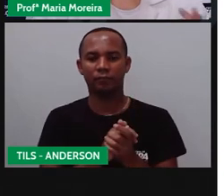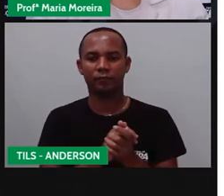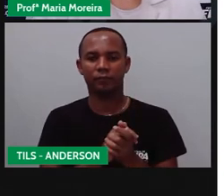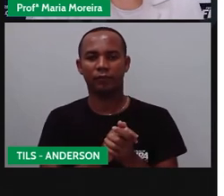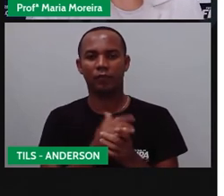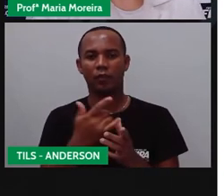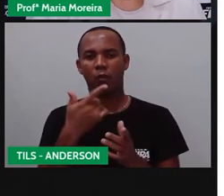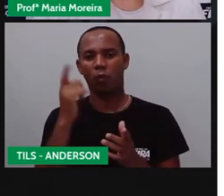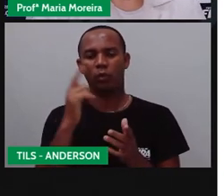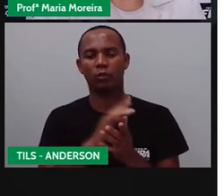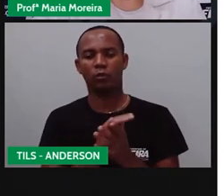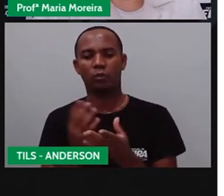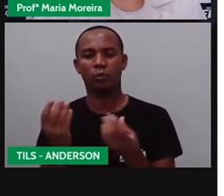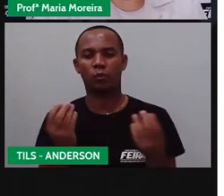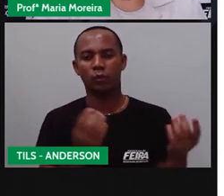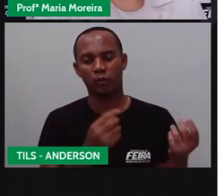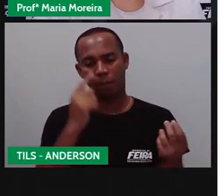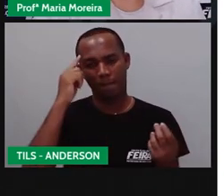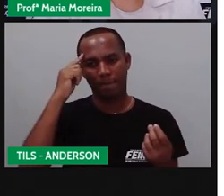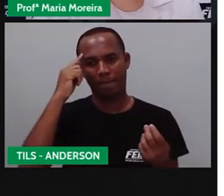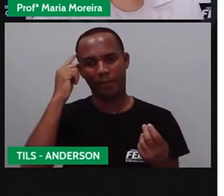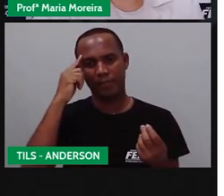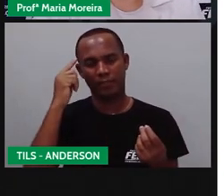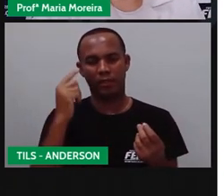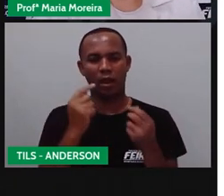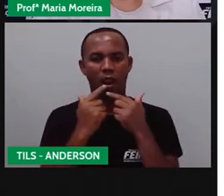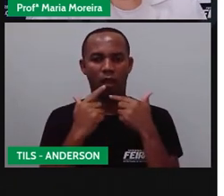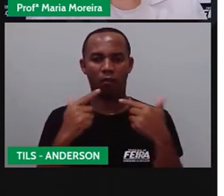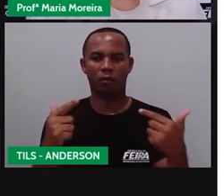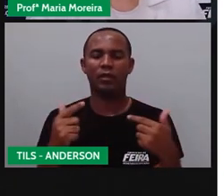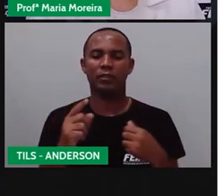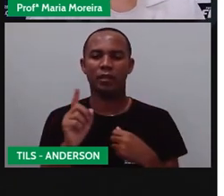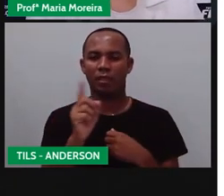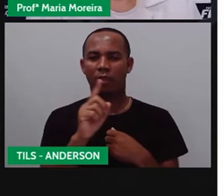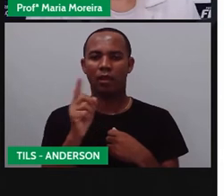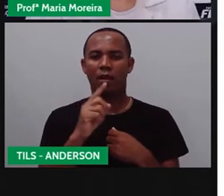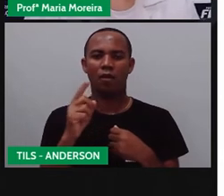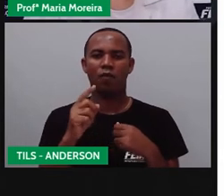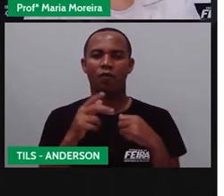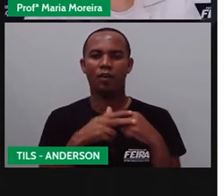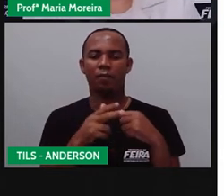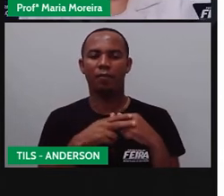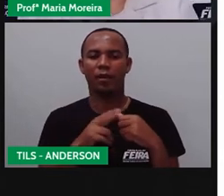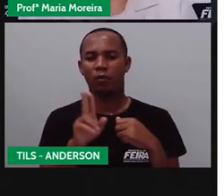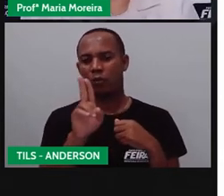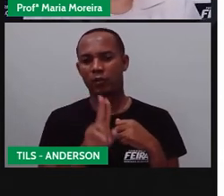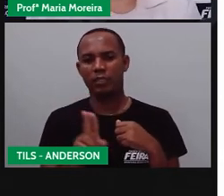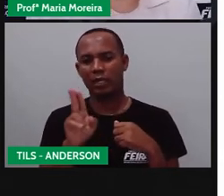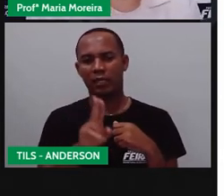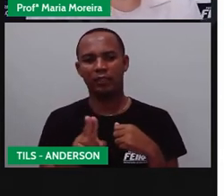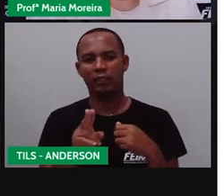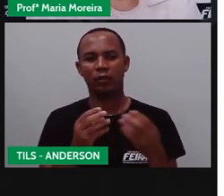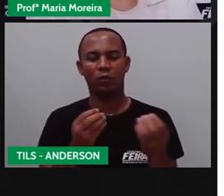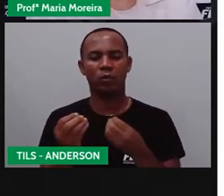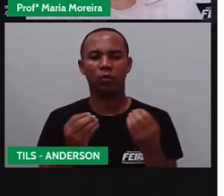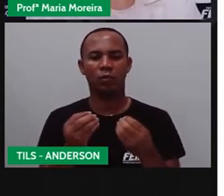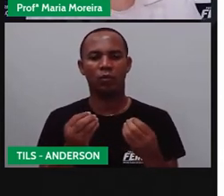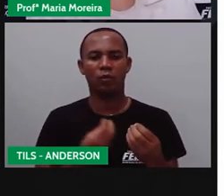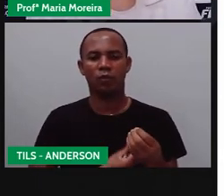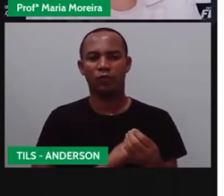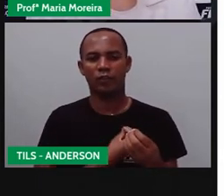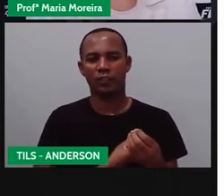Ao contrário do que muitos pensam, a linguagem não verbal é utilizada constantemente na vida das pessoas.